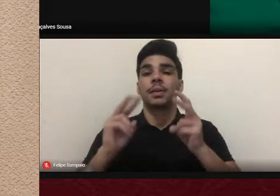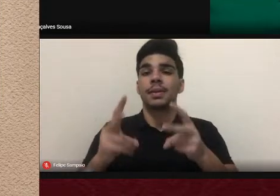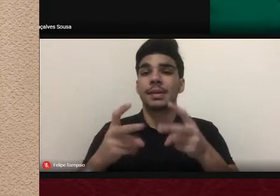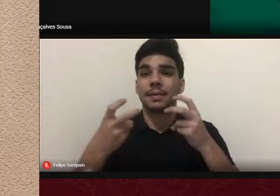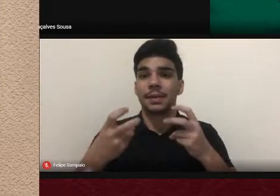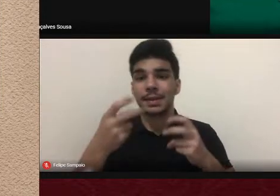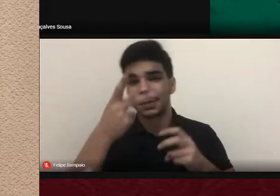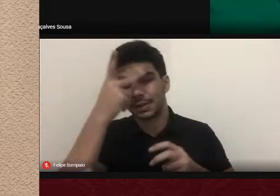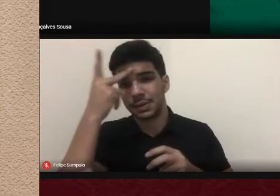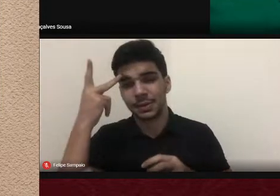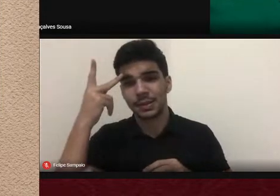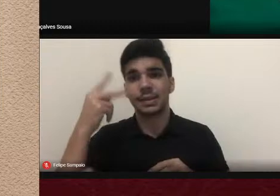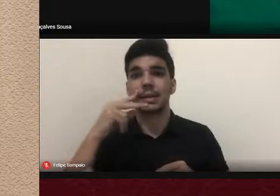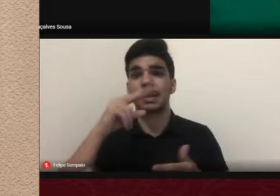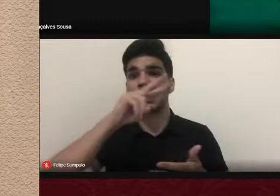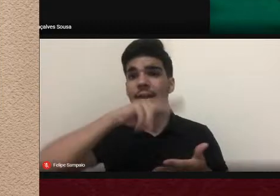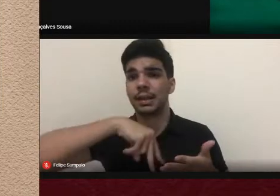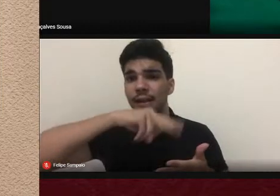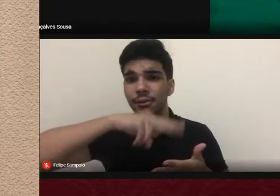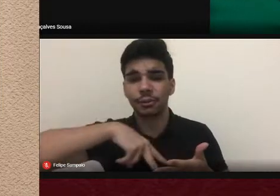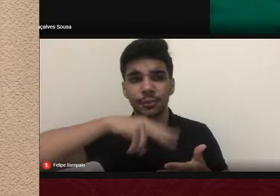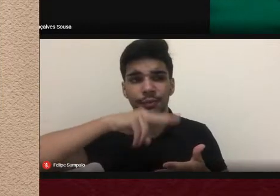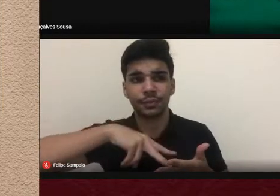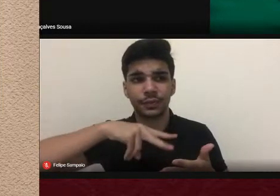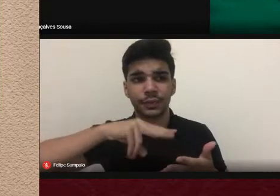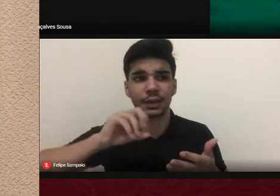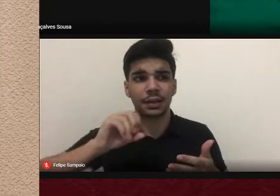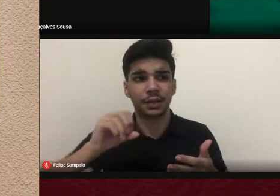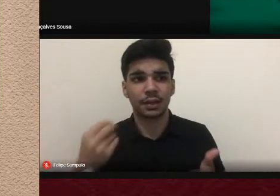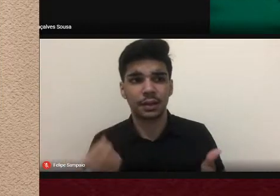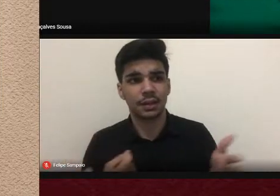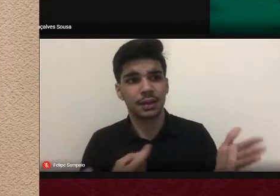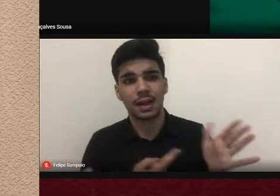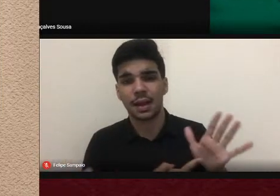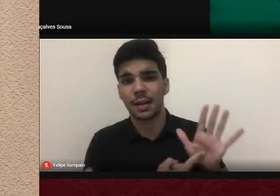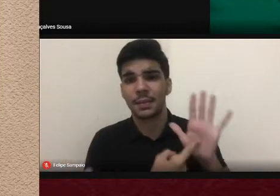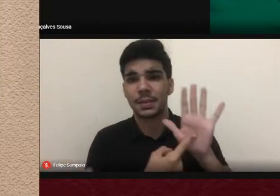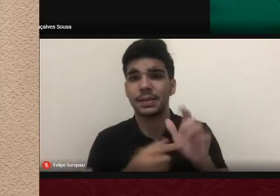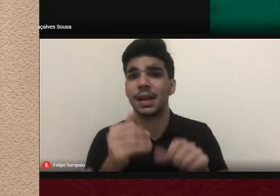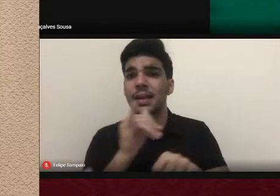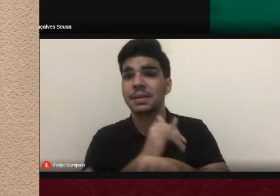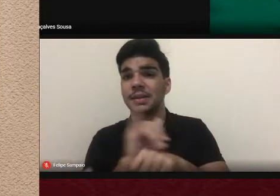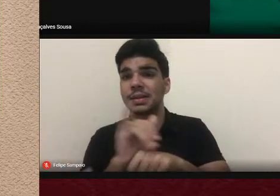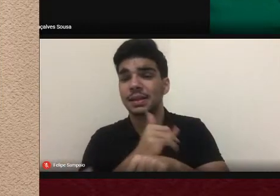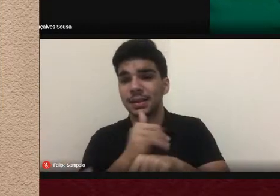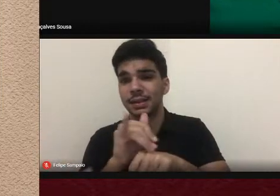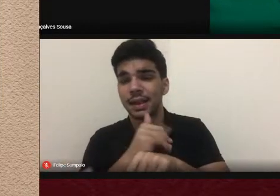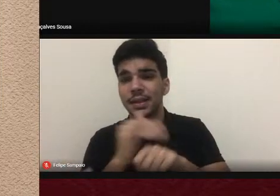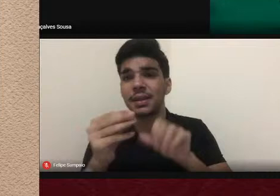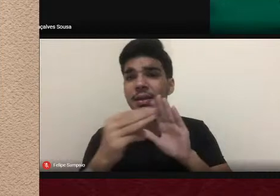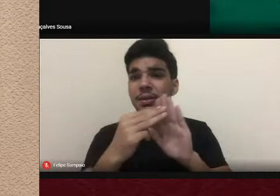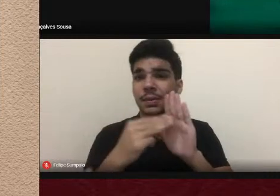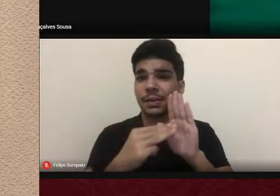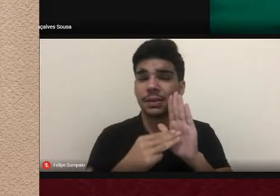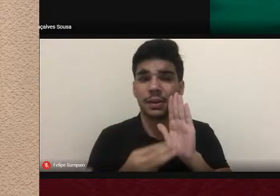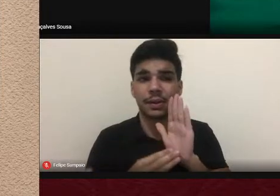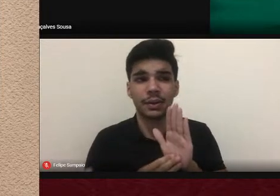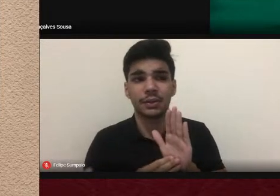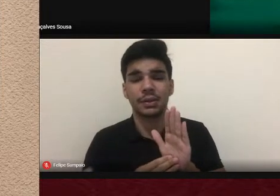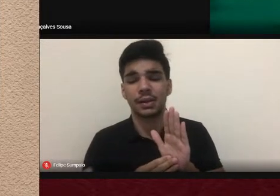visões do possível ou seja apresentar estratégias metodológicas para pesquisa com os impressos